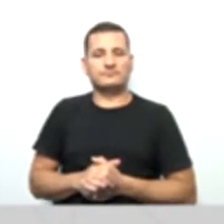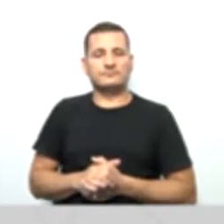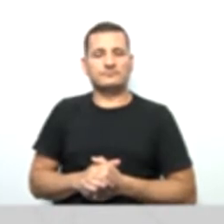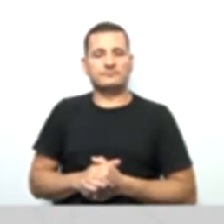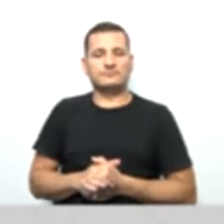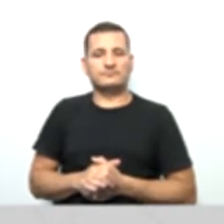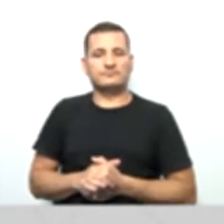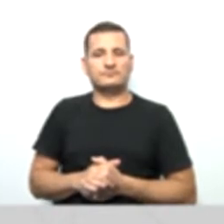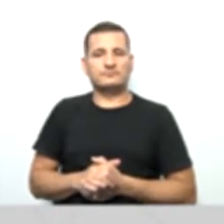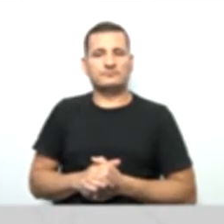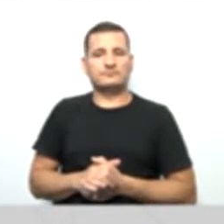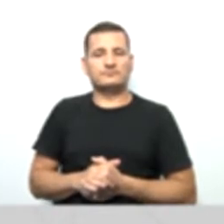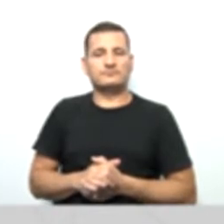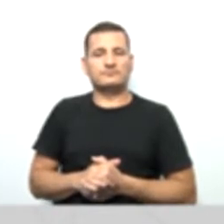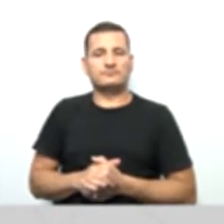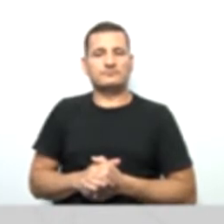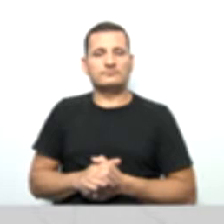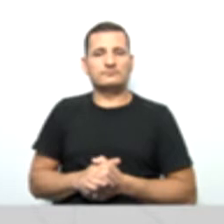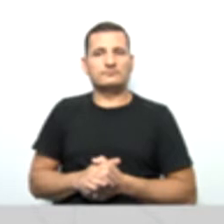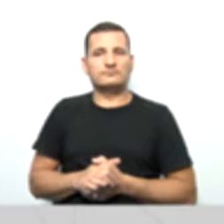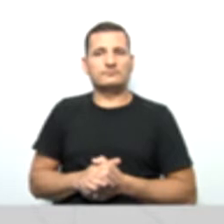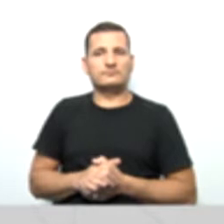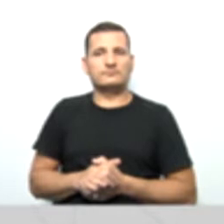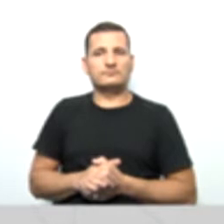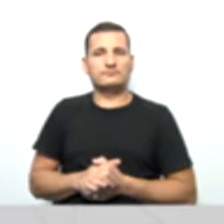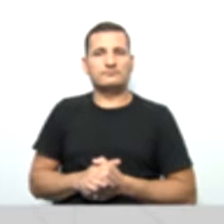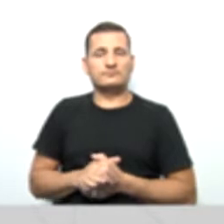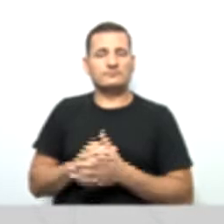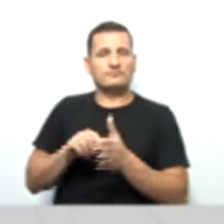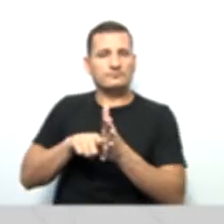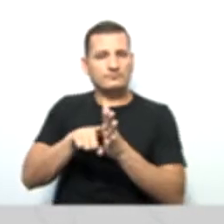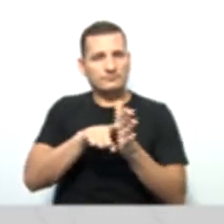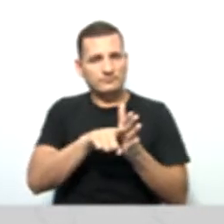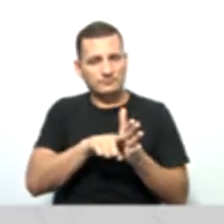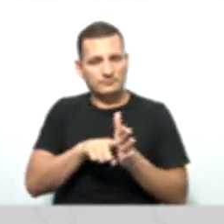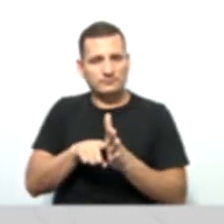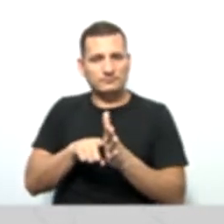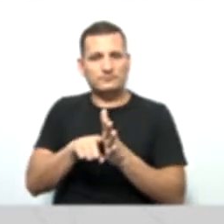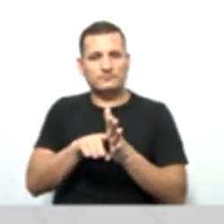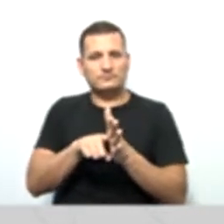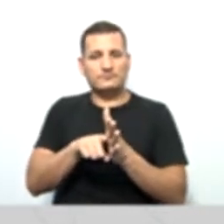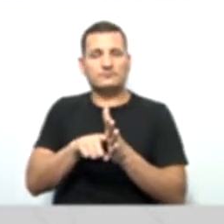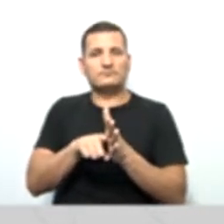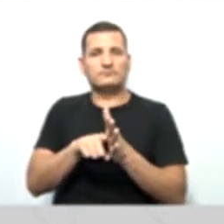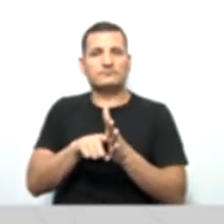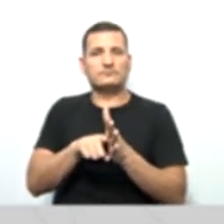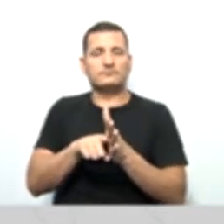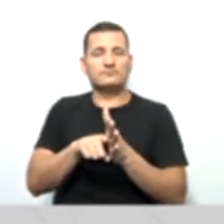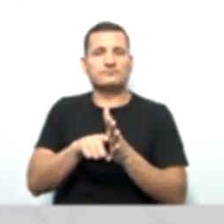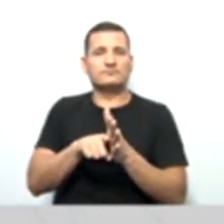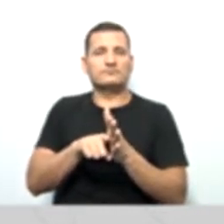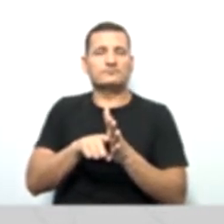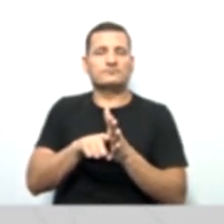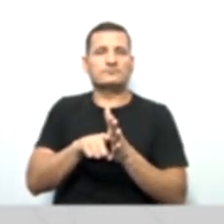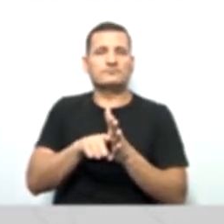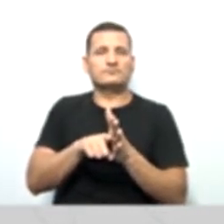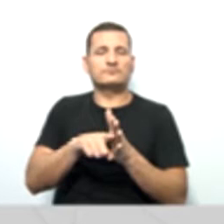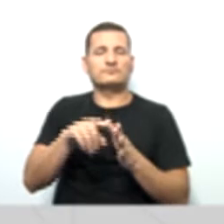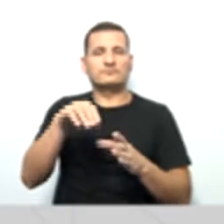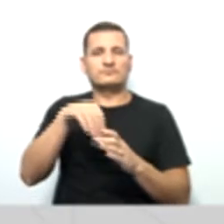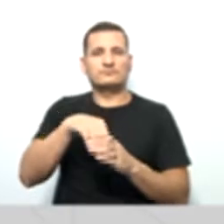nossa avaliação daqui a pouquinho. Auditorias em sociedades cooperativas.